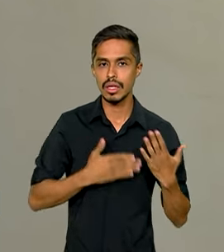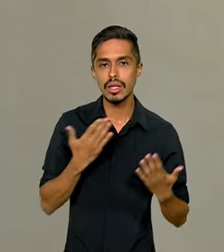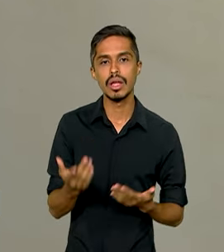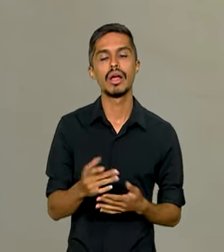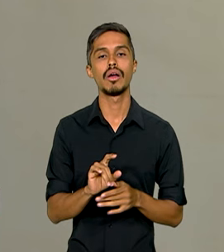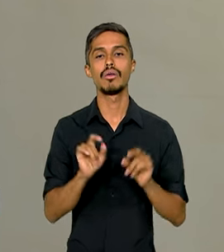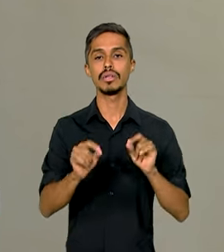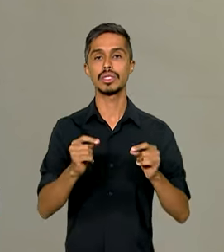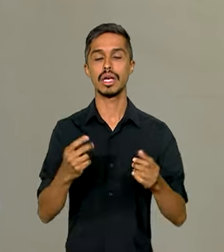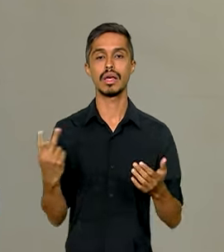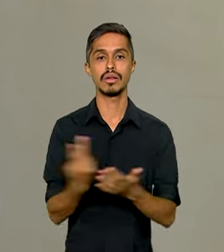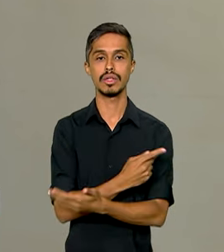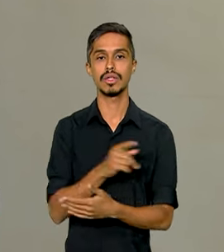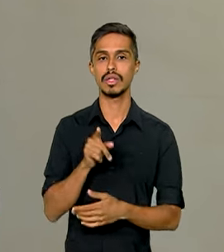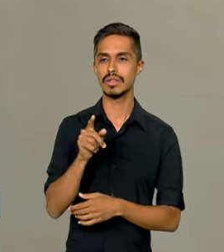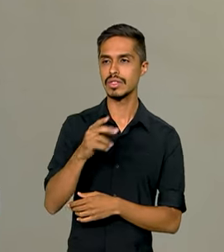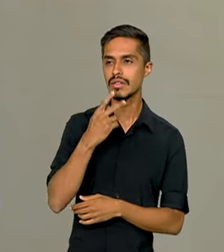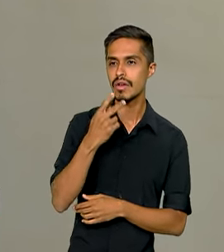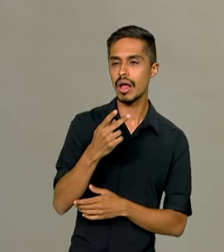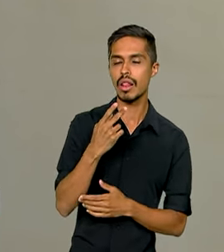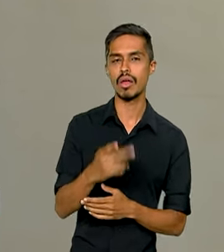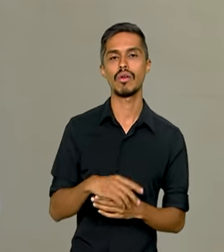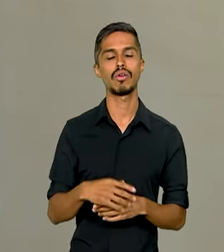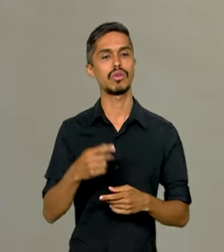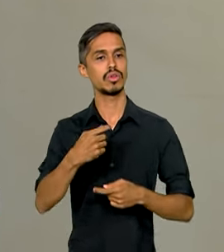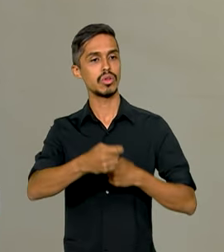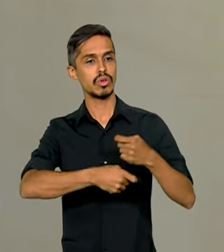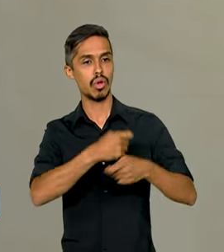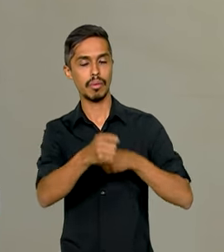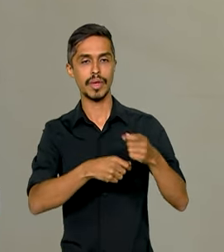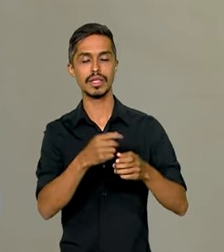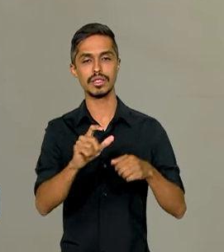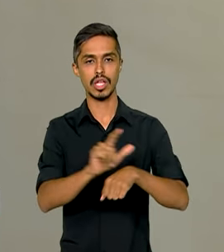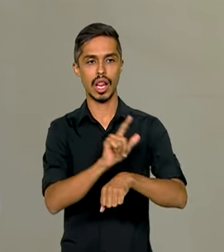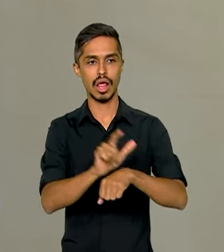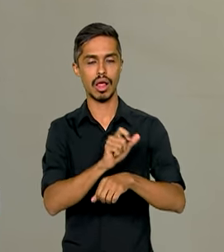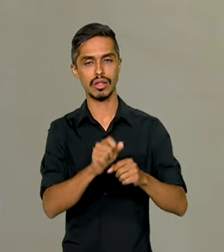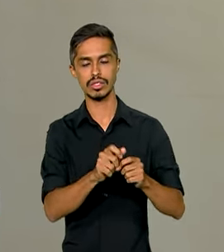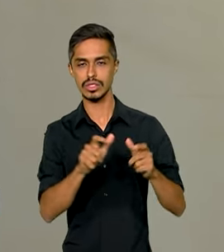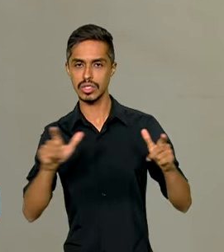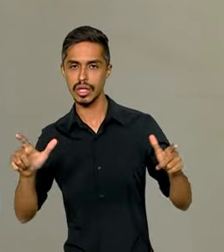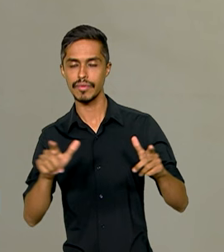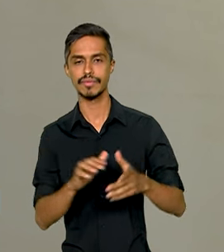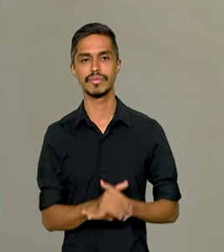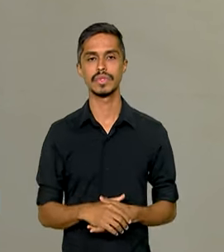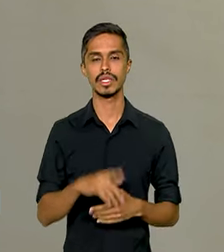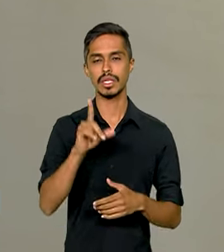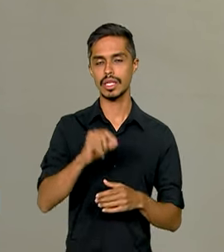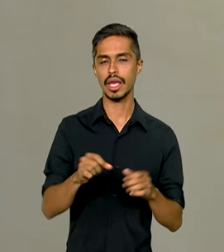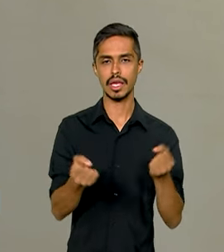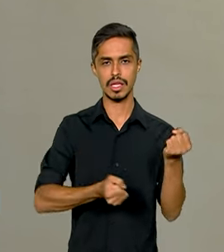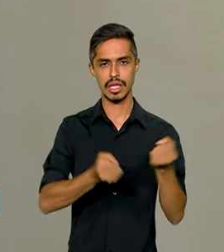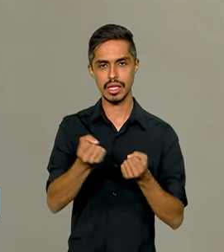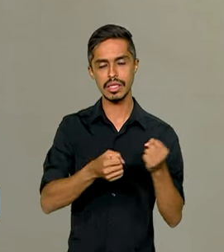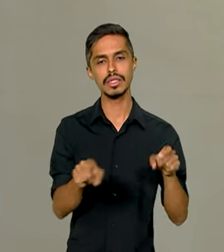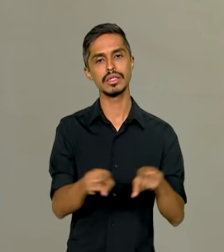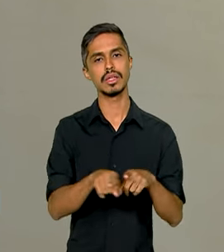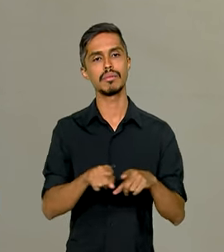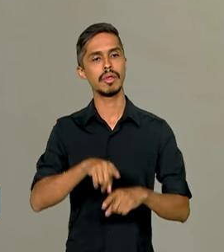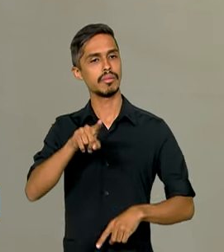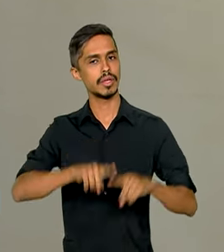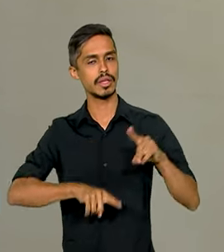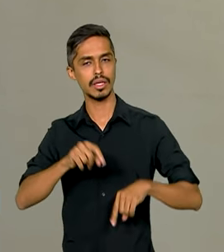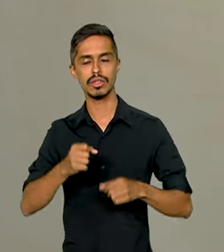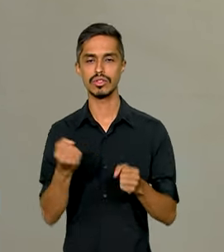foi o resultado daquele chamado comércio varejista expandido, que inclui comércio de automóveis, inclui também material